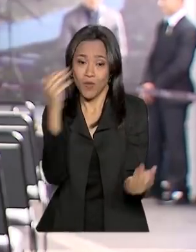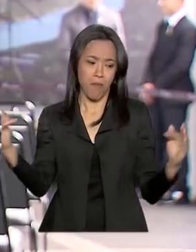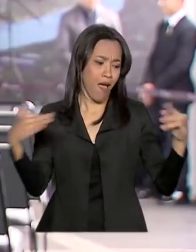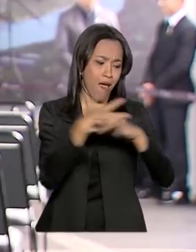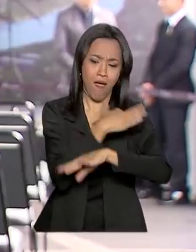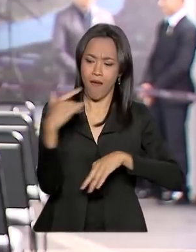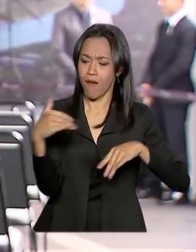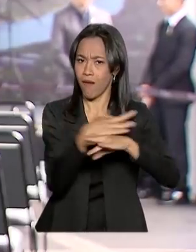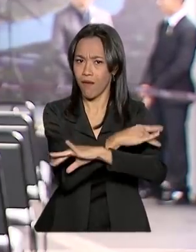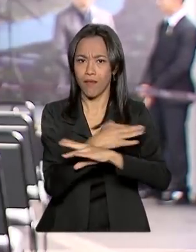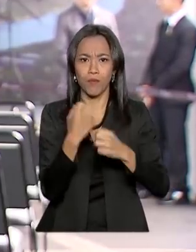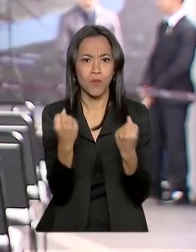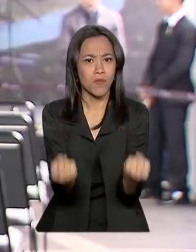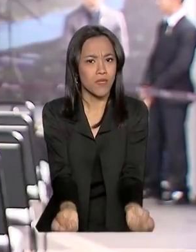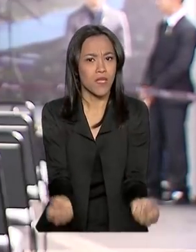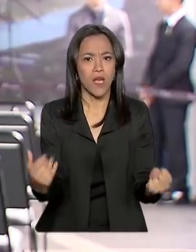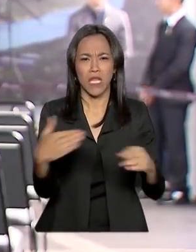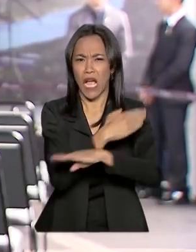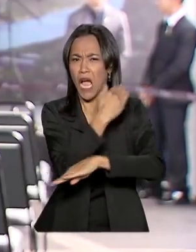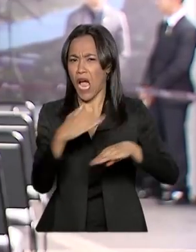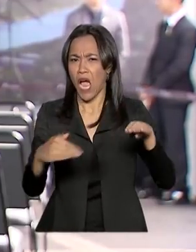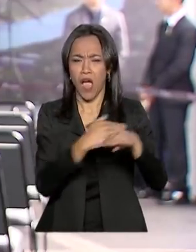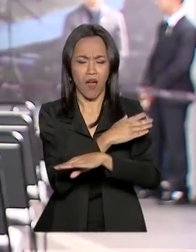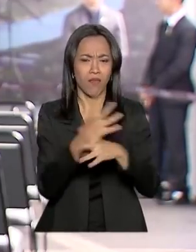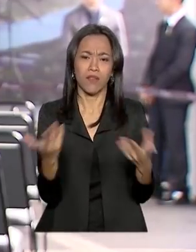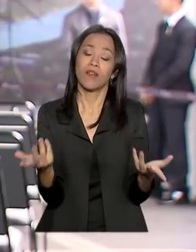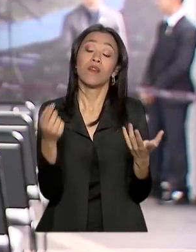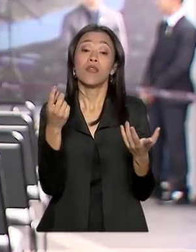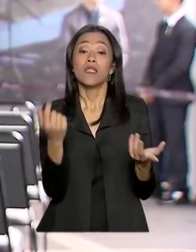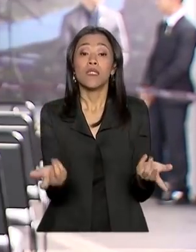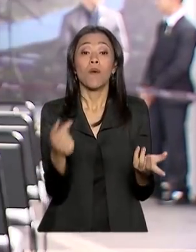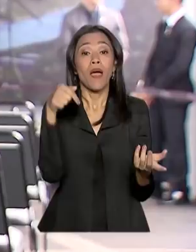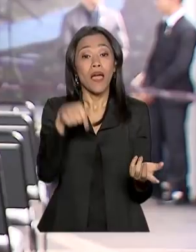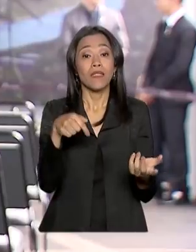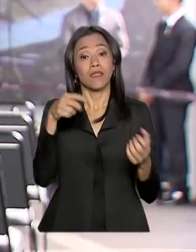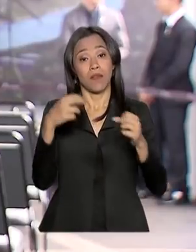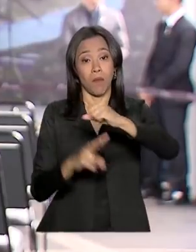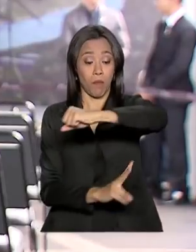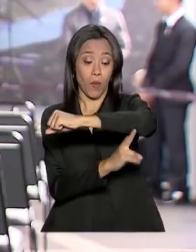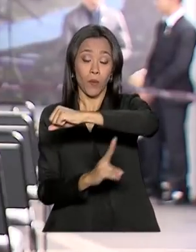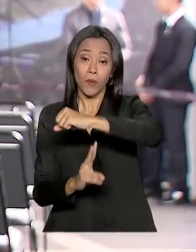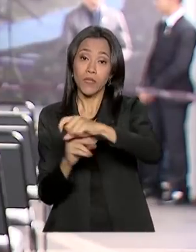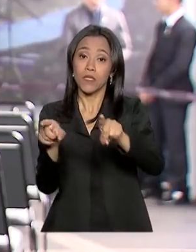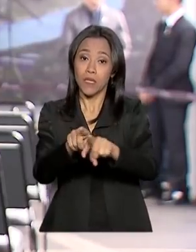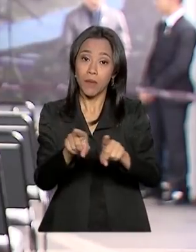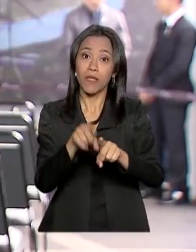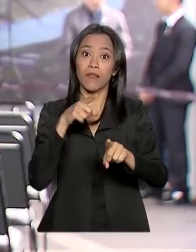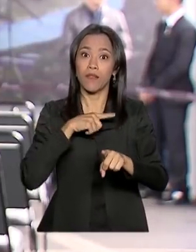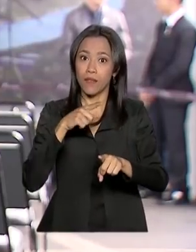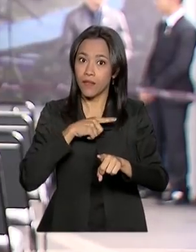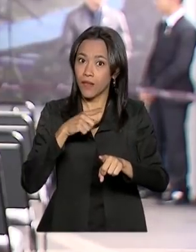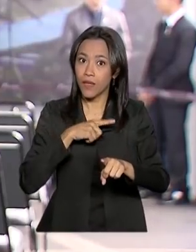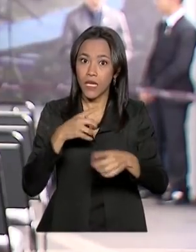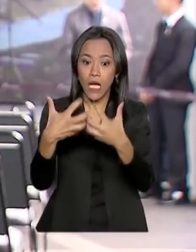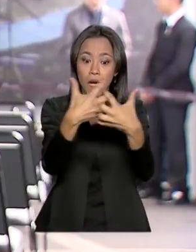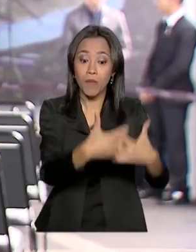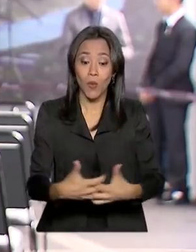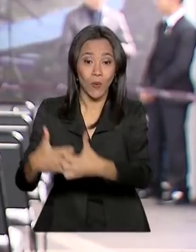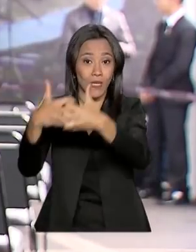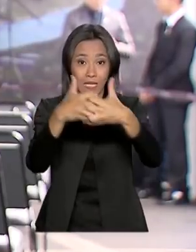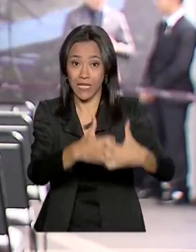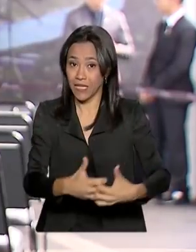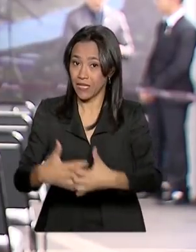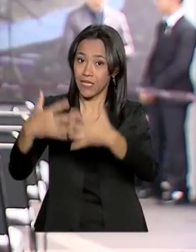Foz do Iguaçu e Ciudade Leste, no Paraguai, a ponte também concentra o trânsito de caminhões.